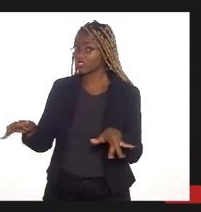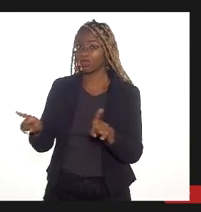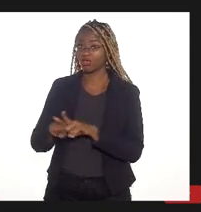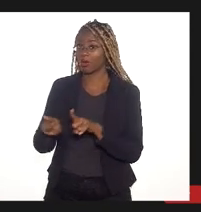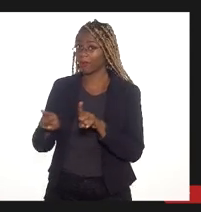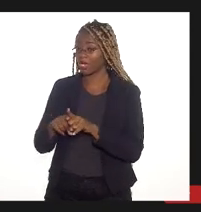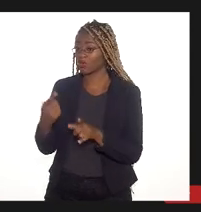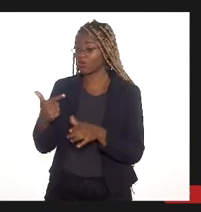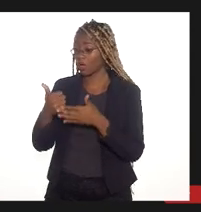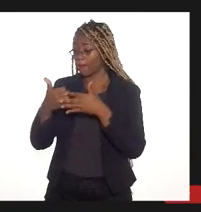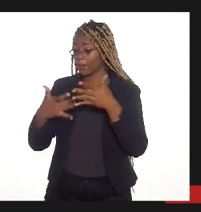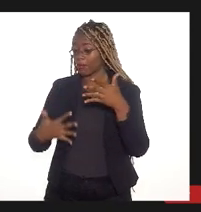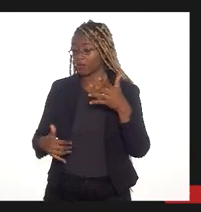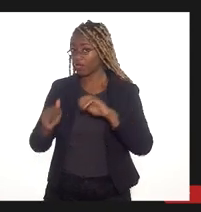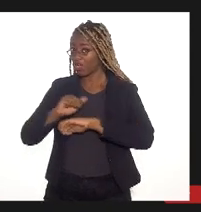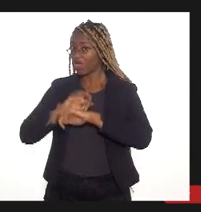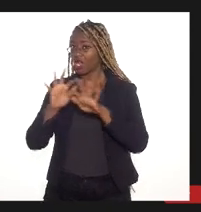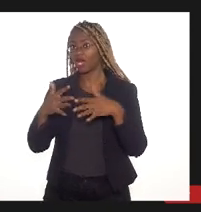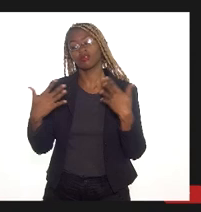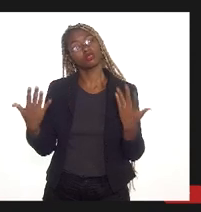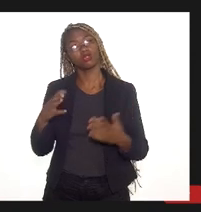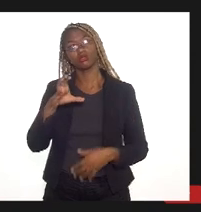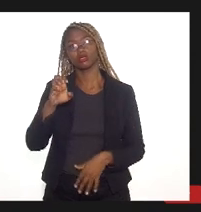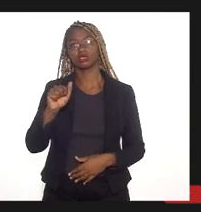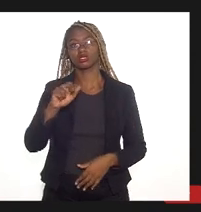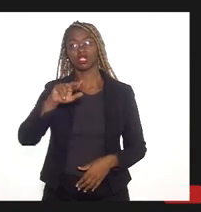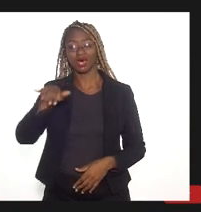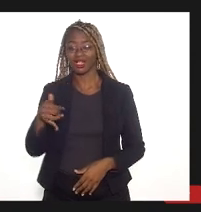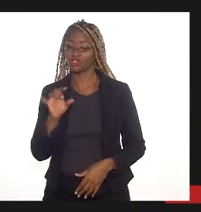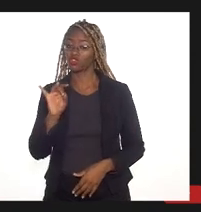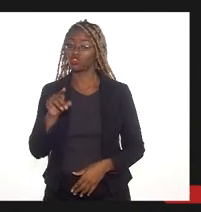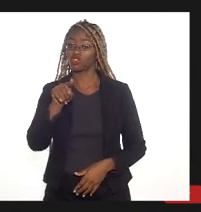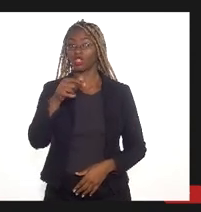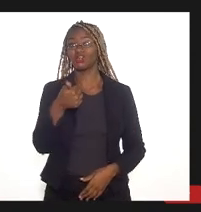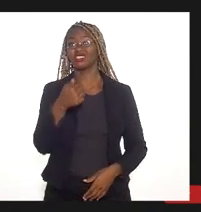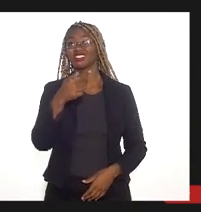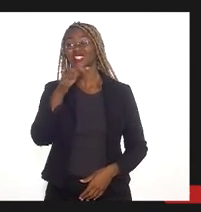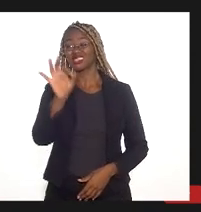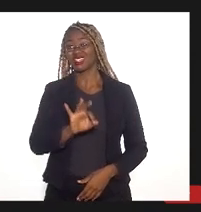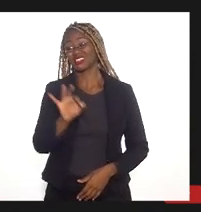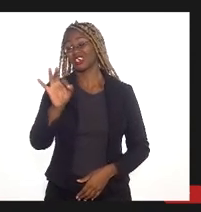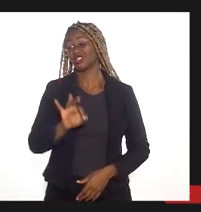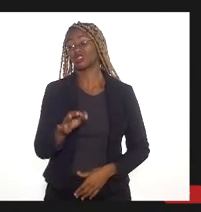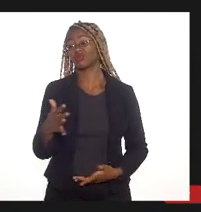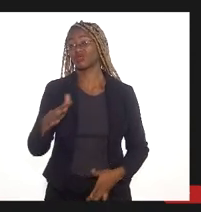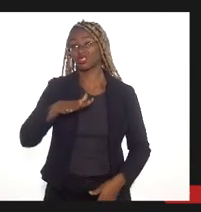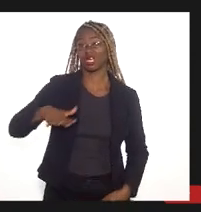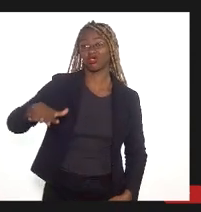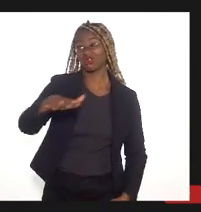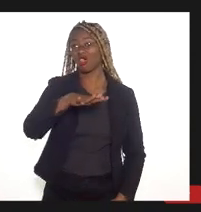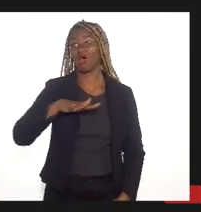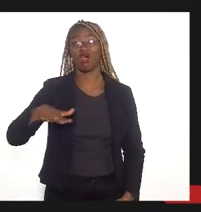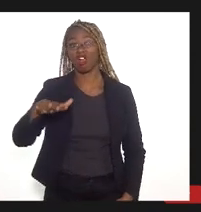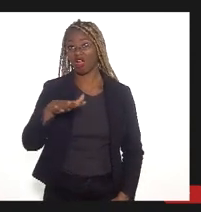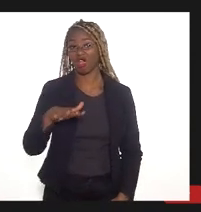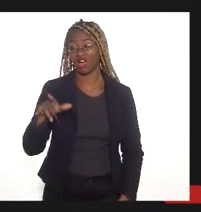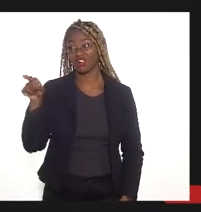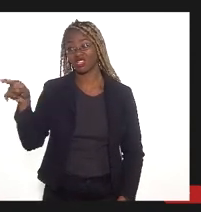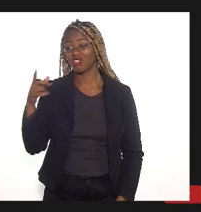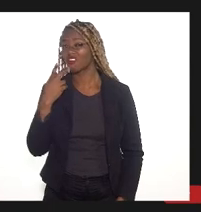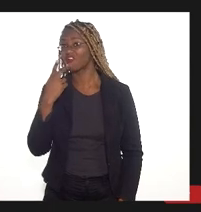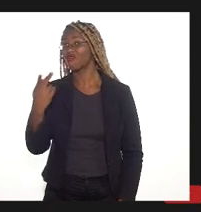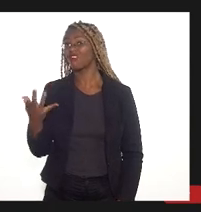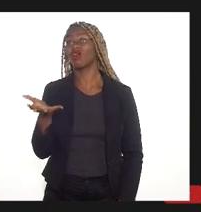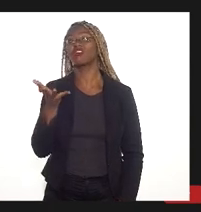claramente. Então, o CEARG ocupa apenas, vejam na tabela, apenas 17% da área do que eles